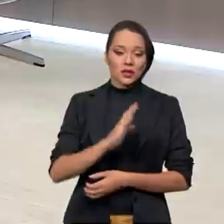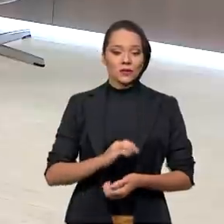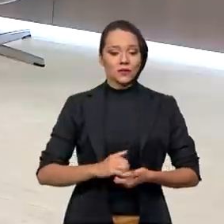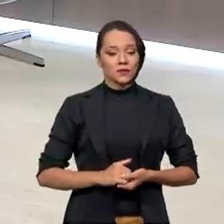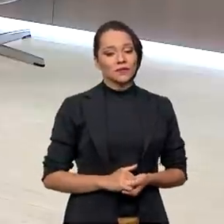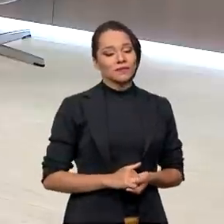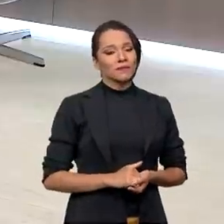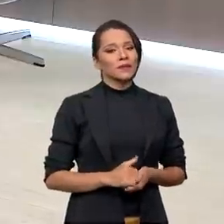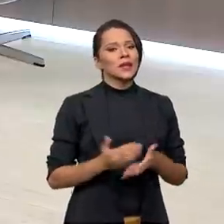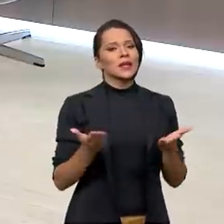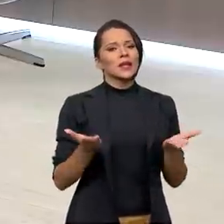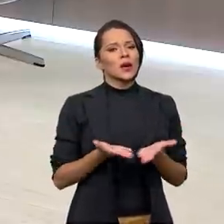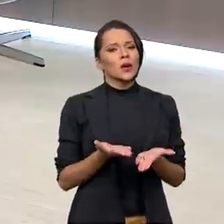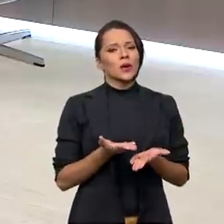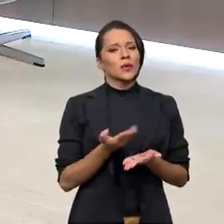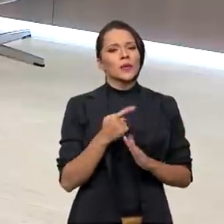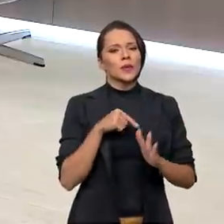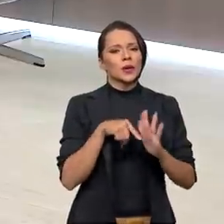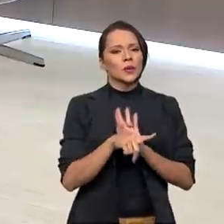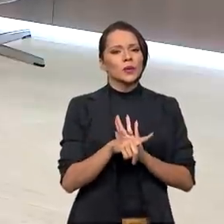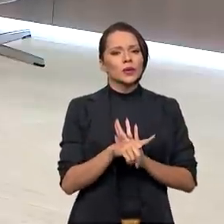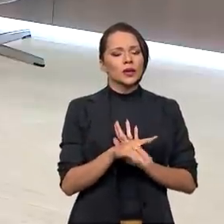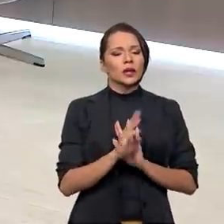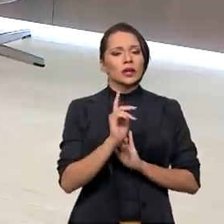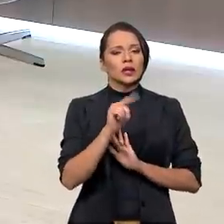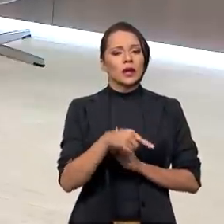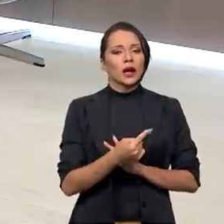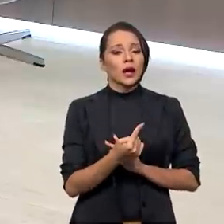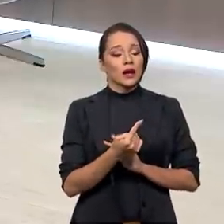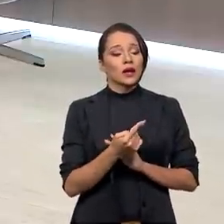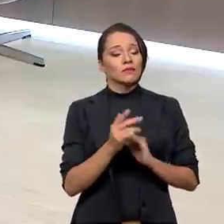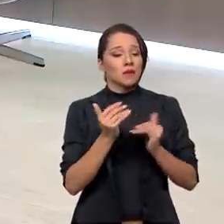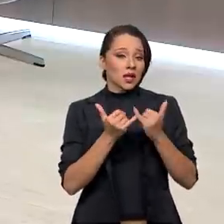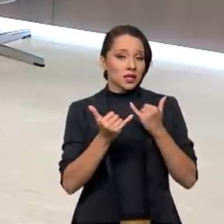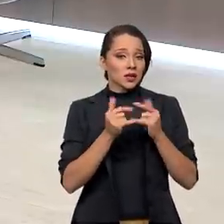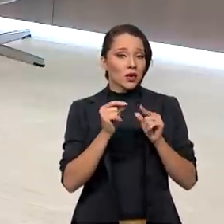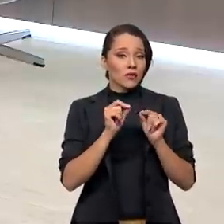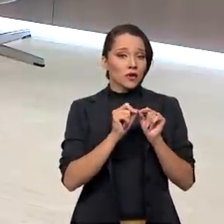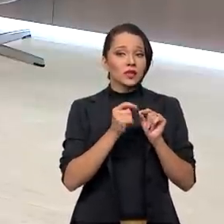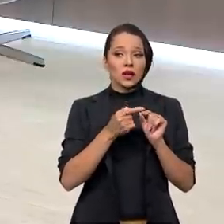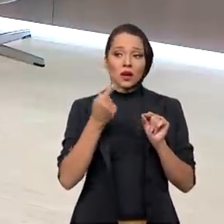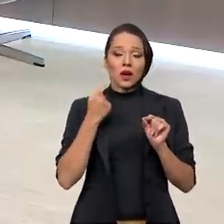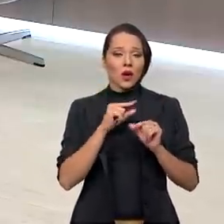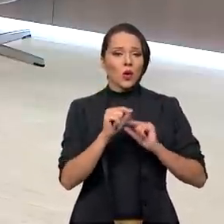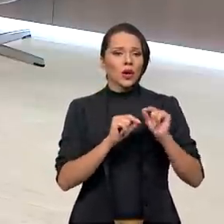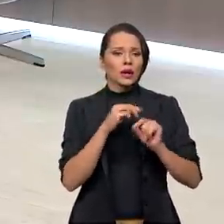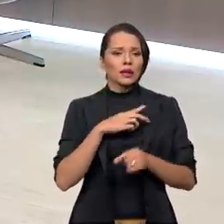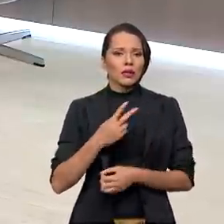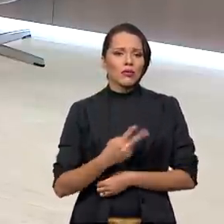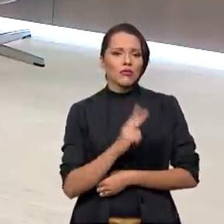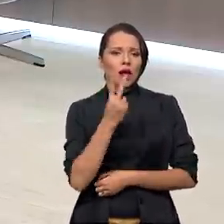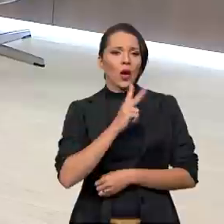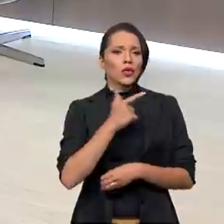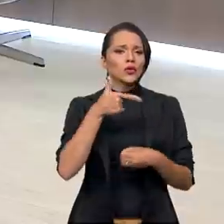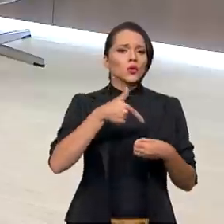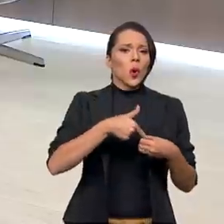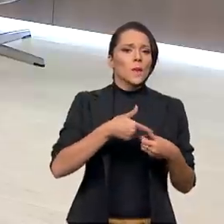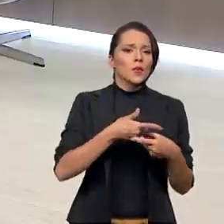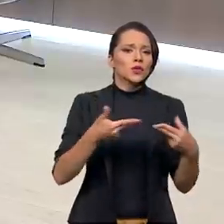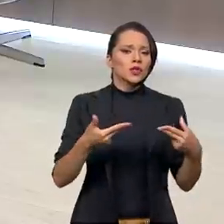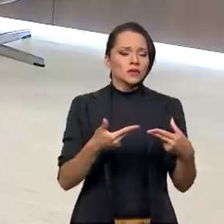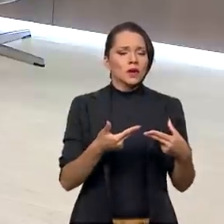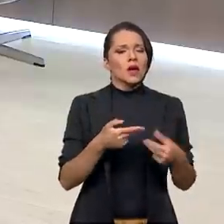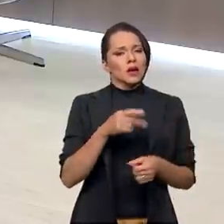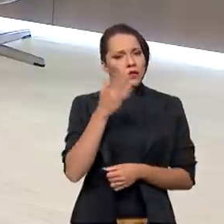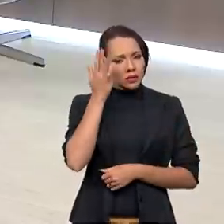E agora, uma questão correlata a essa que eu fiz. O que entra no preço dos combustíveis? A gente